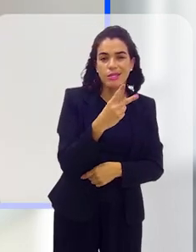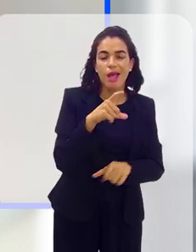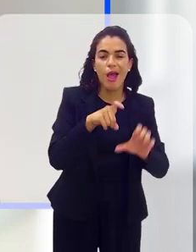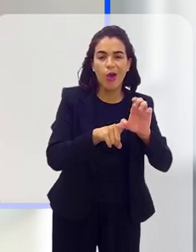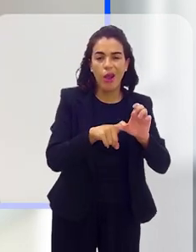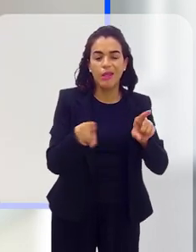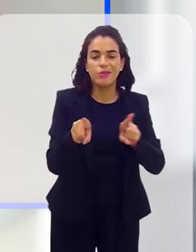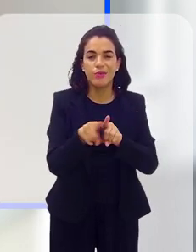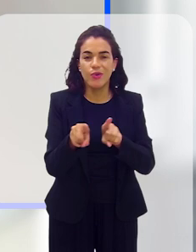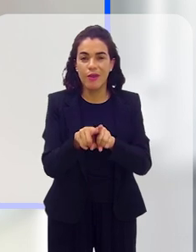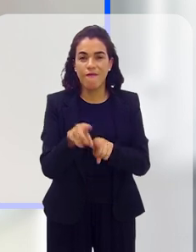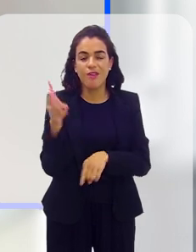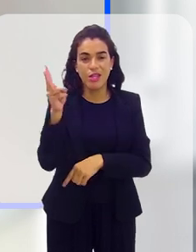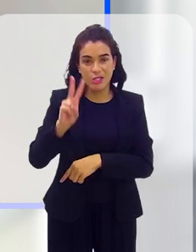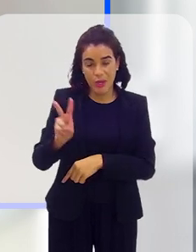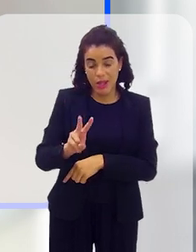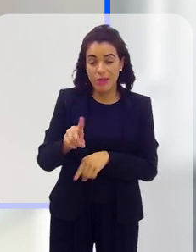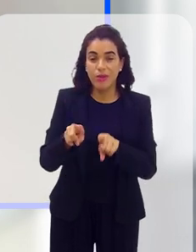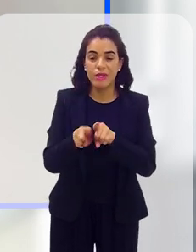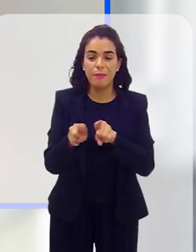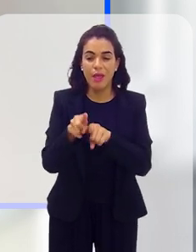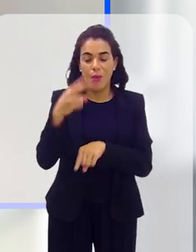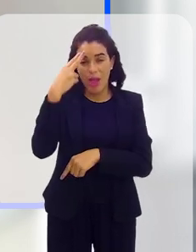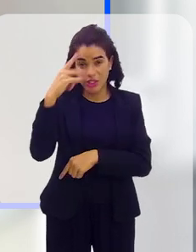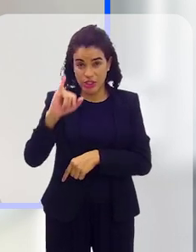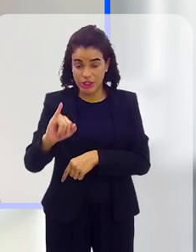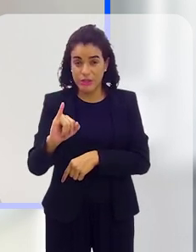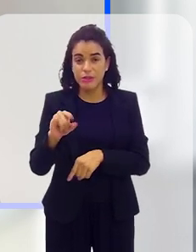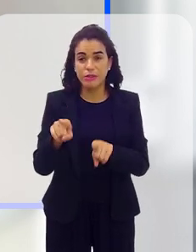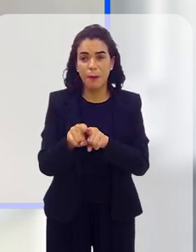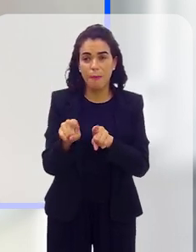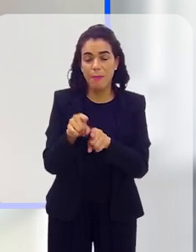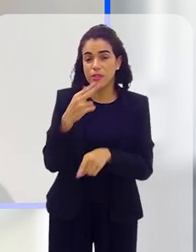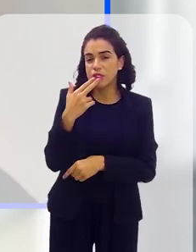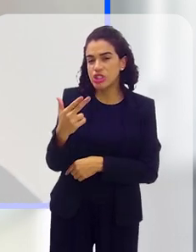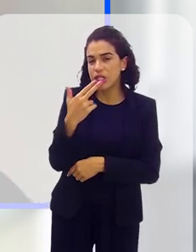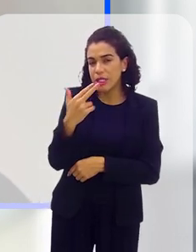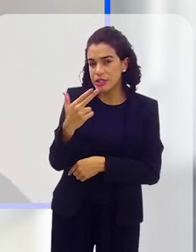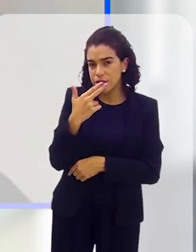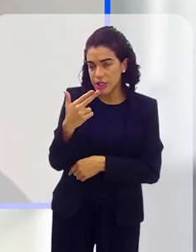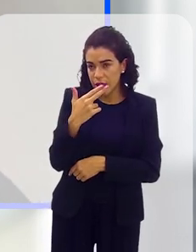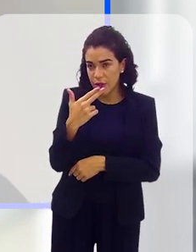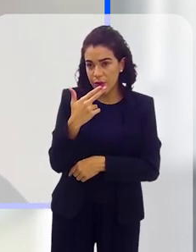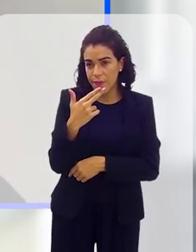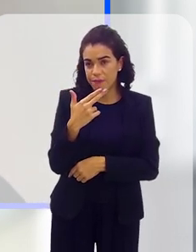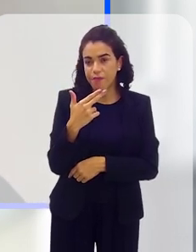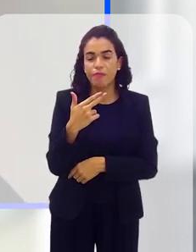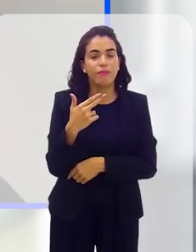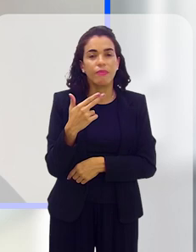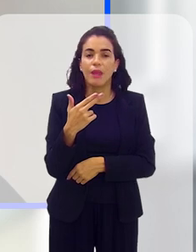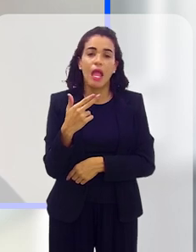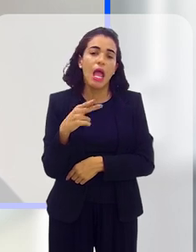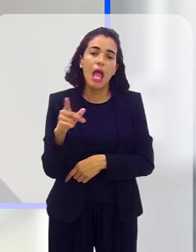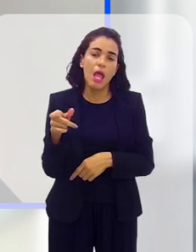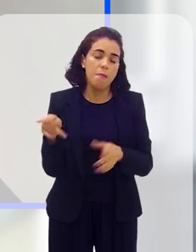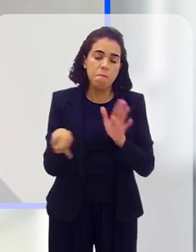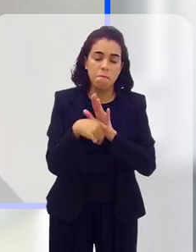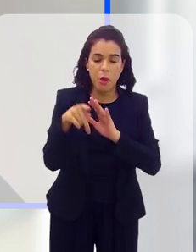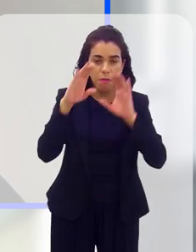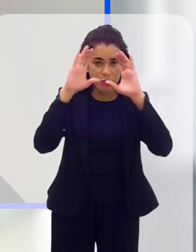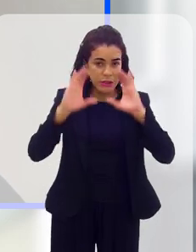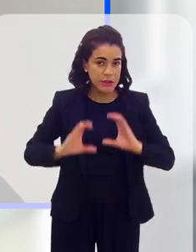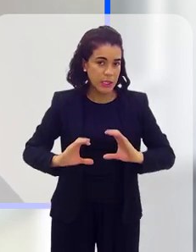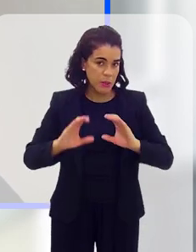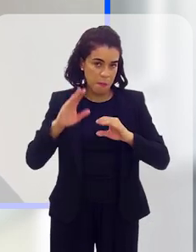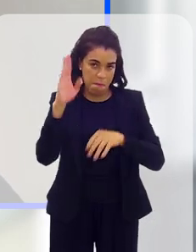direitos também se estendem ao estrangeiro também, sem nenhum prejuízo por ser estrangeiro ou por não estar, enfim, ser cidadão